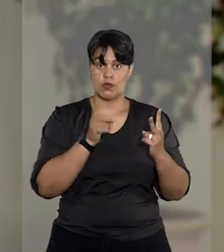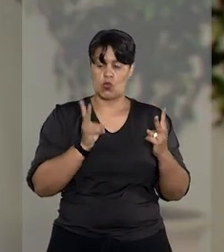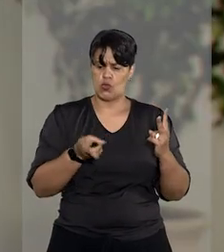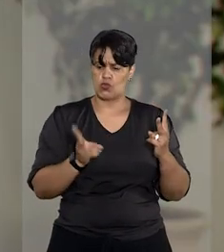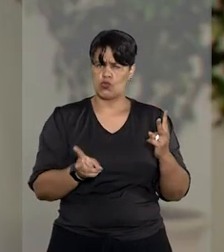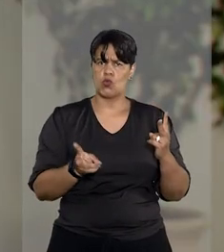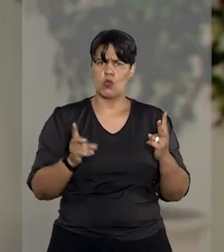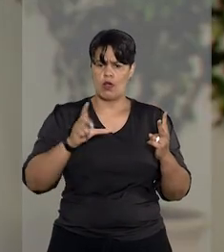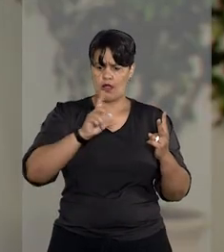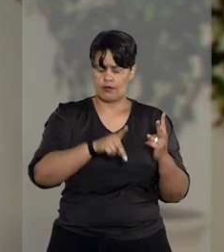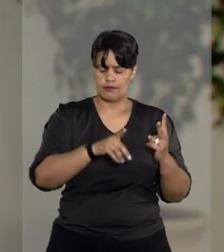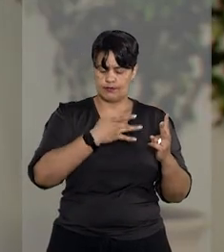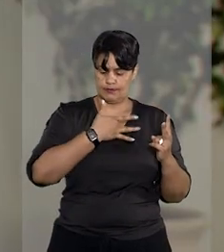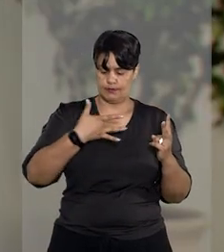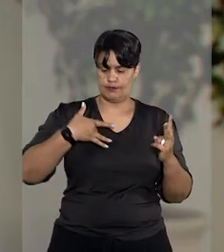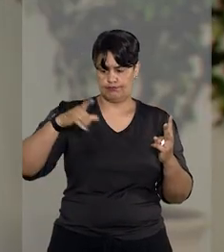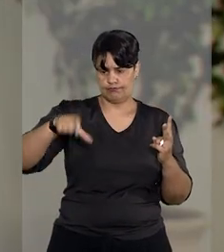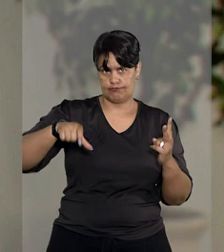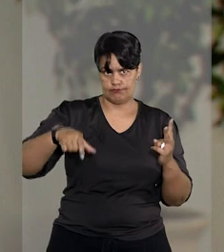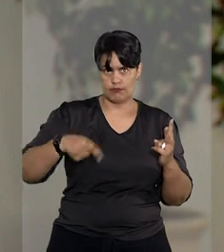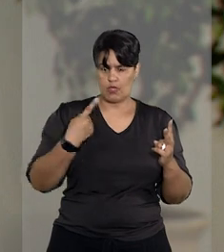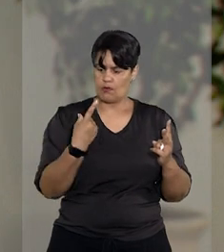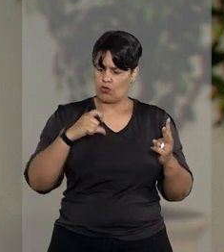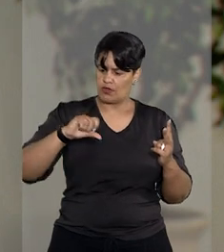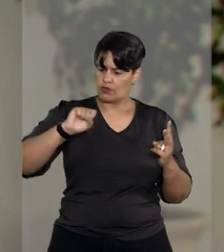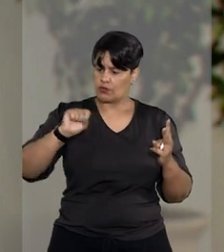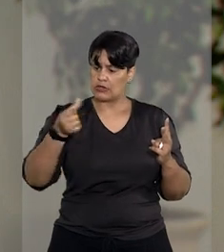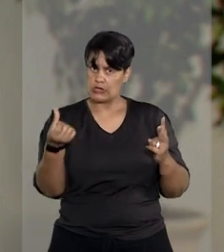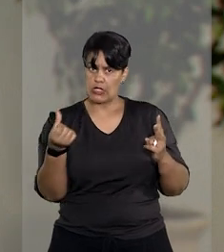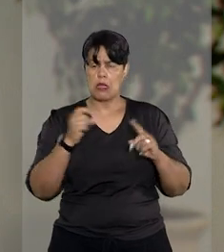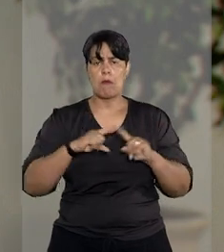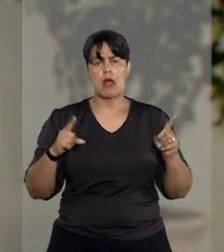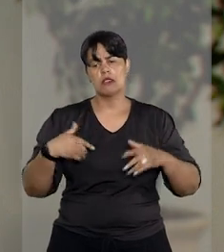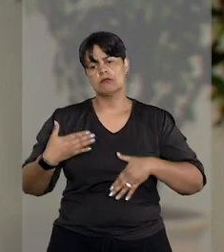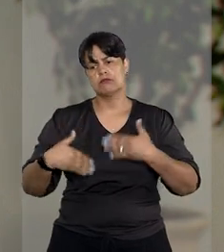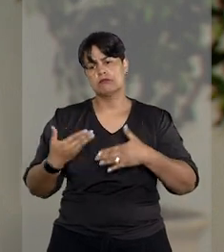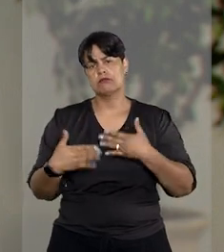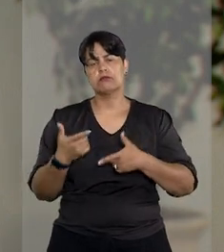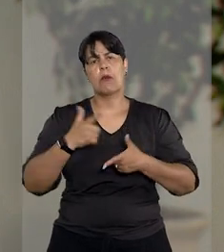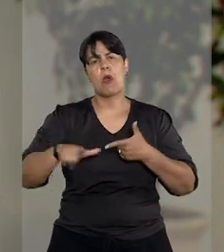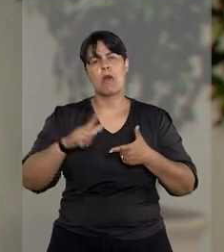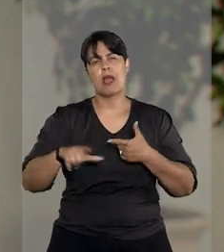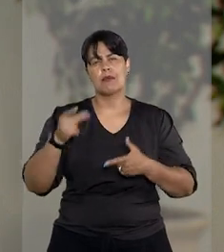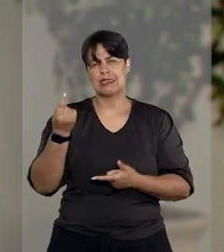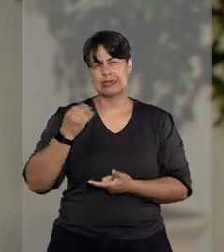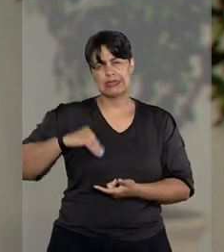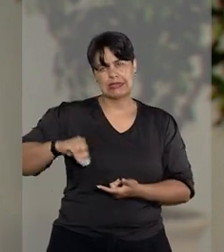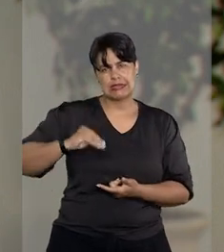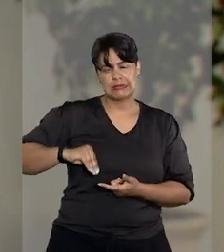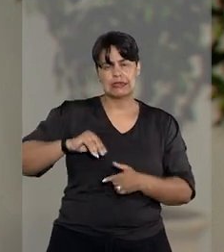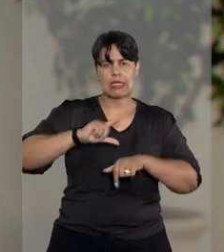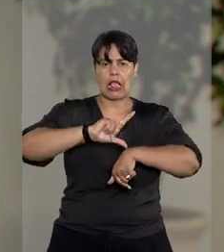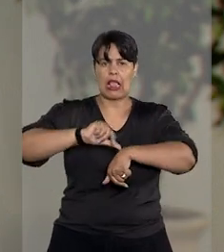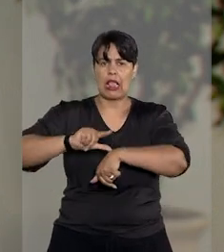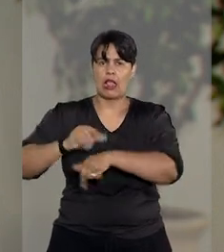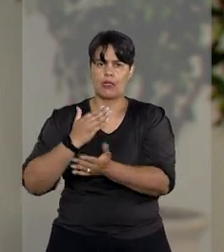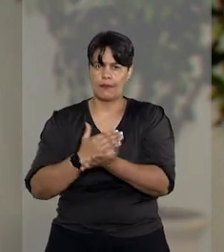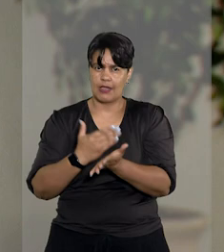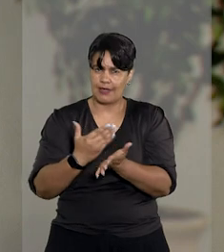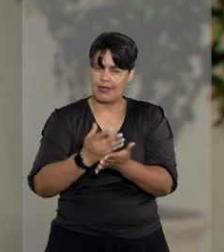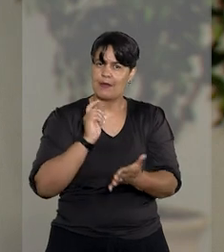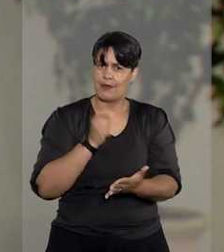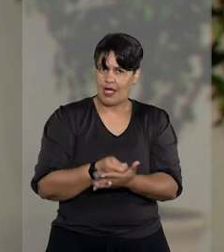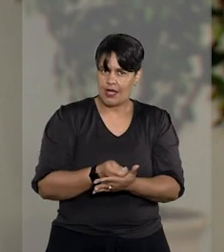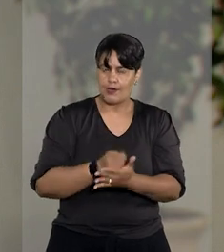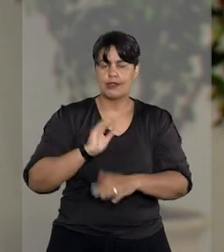1986, mas por problemas financeiros enfrentados durante a pandemia atrasou o pagamento das parcelas, o que